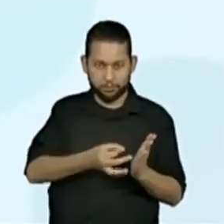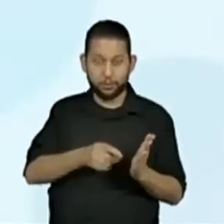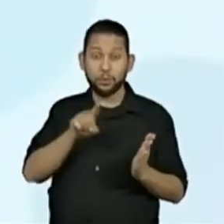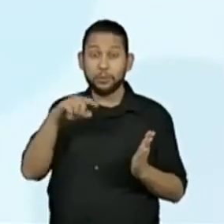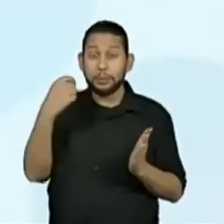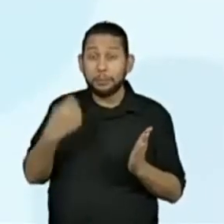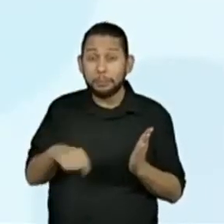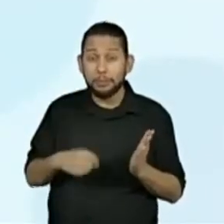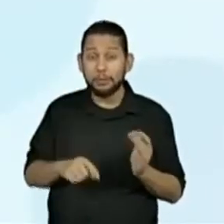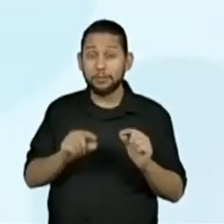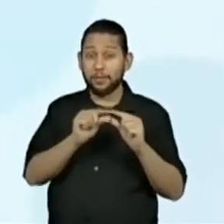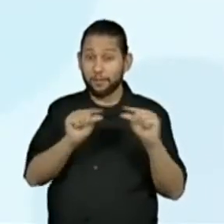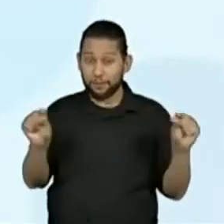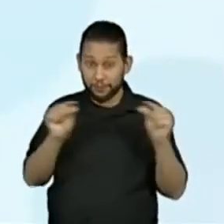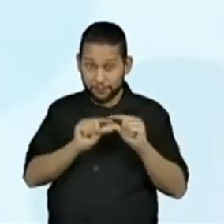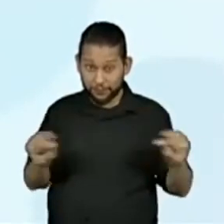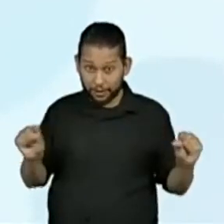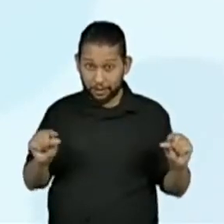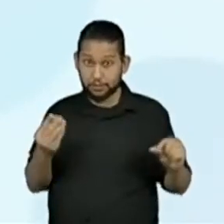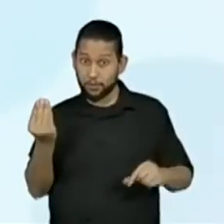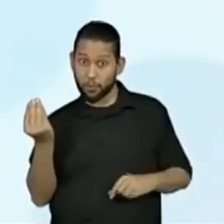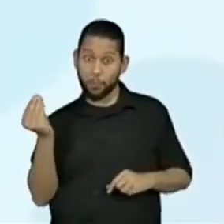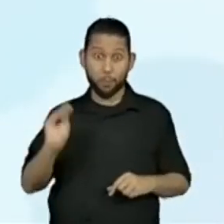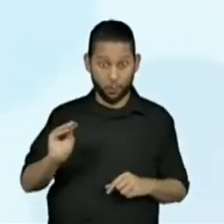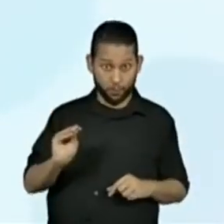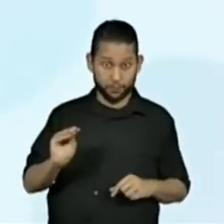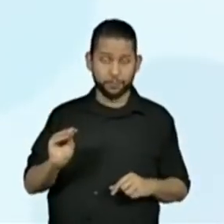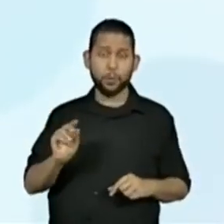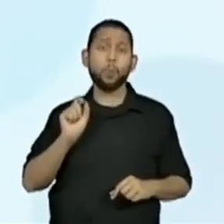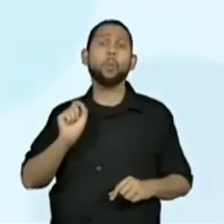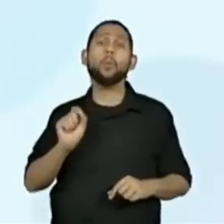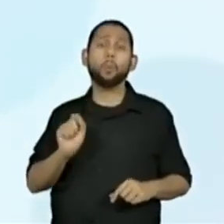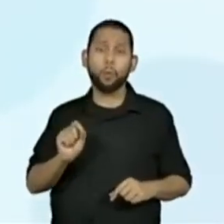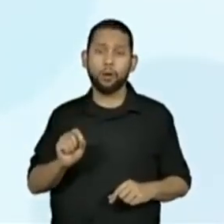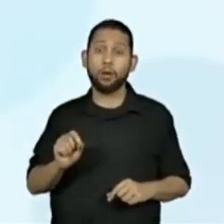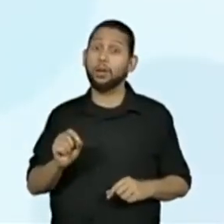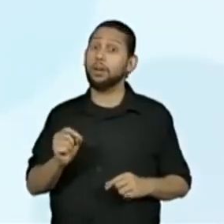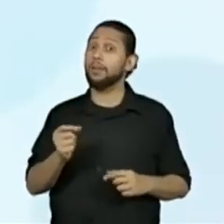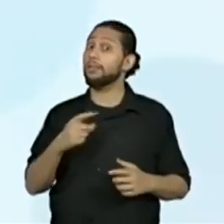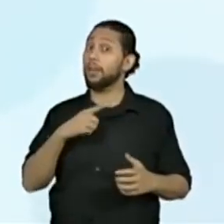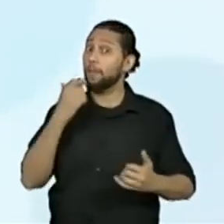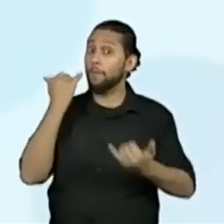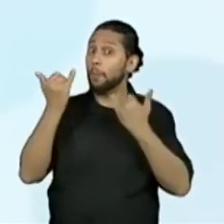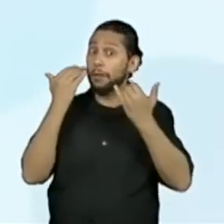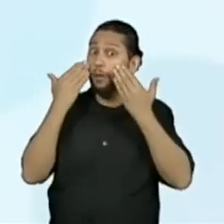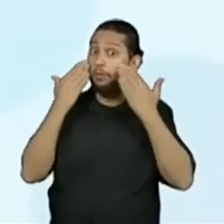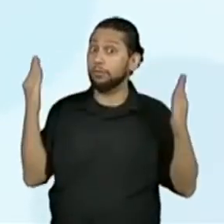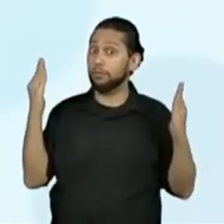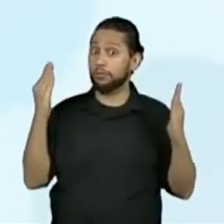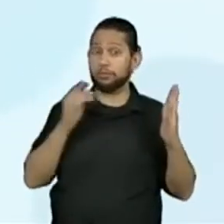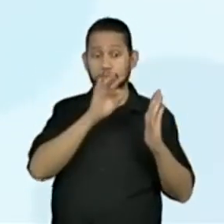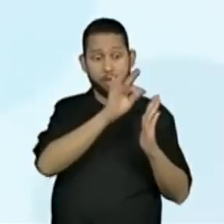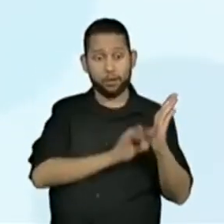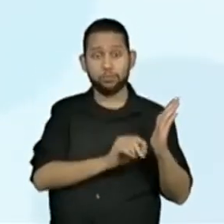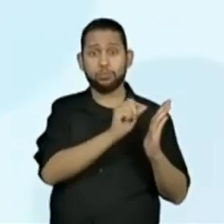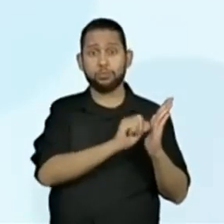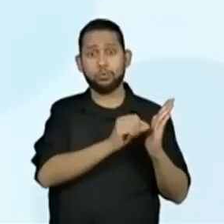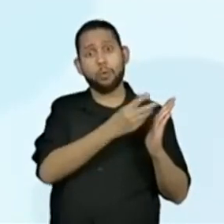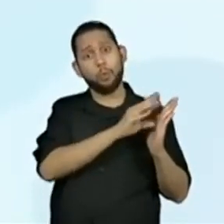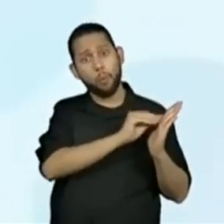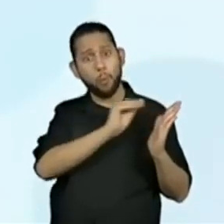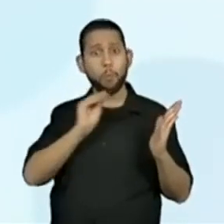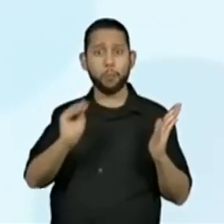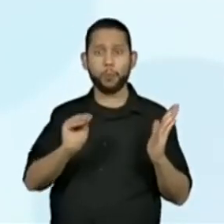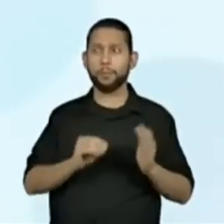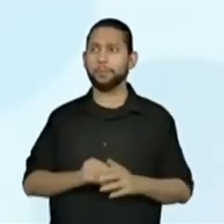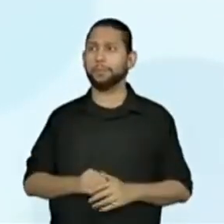completar as frases retiradas dele com as informações explícitas que localizou. Então, alguém coloca,